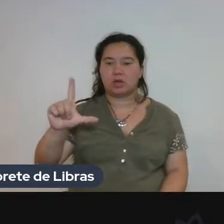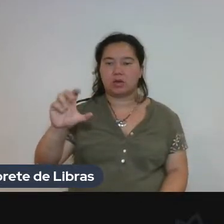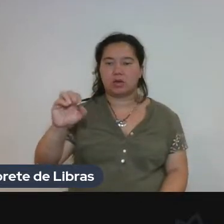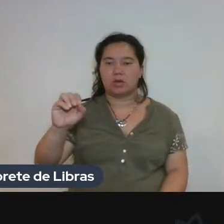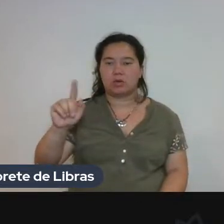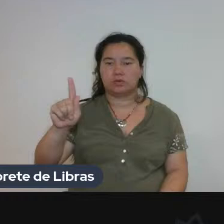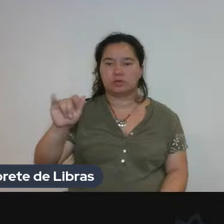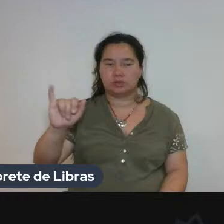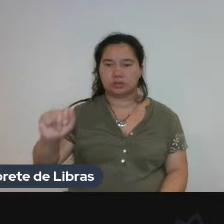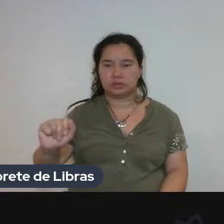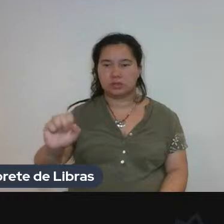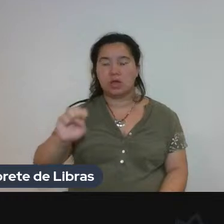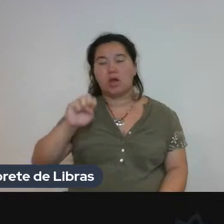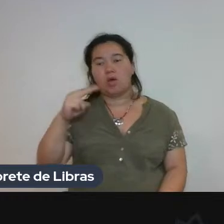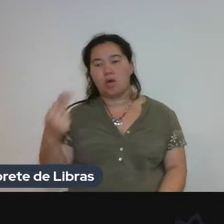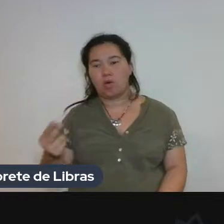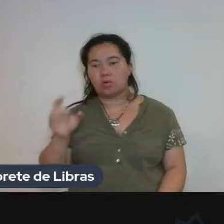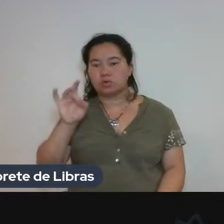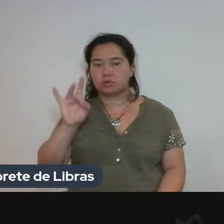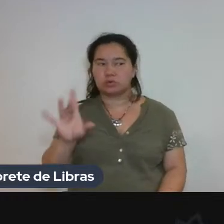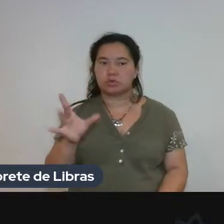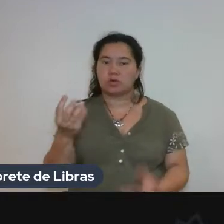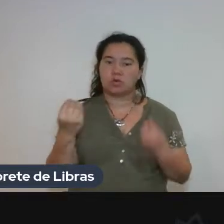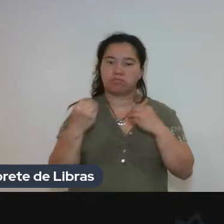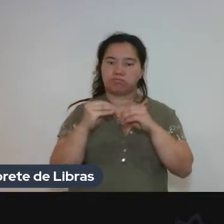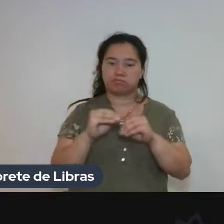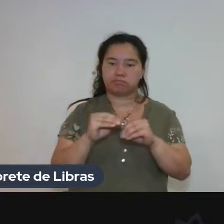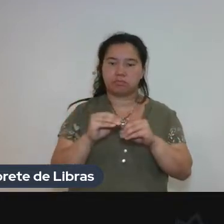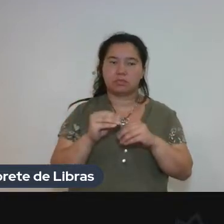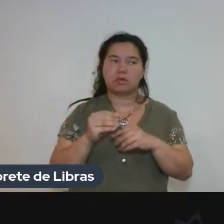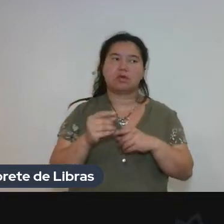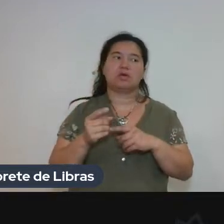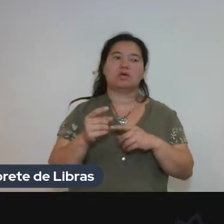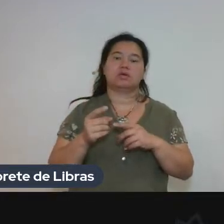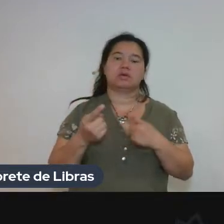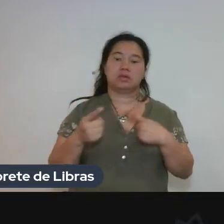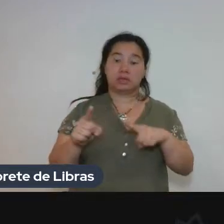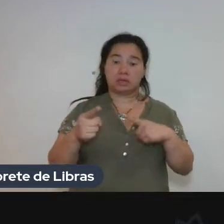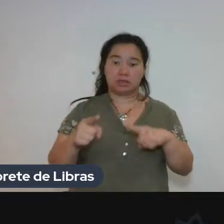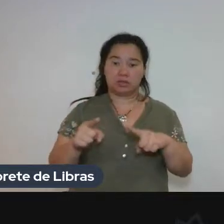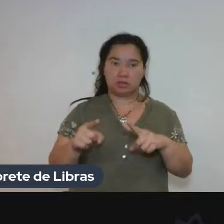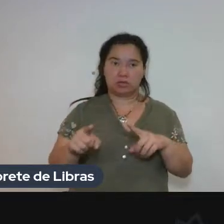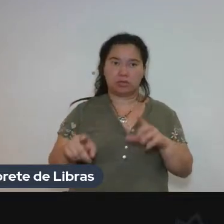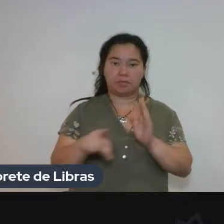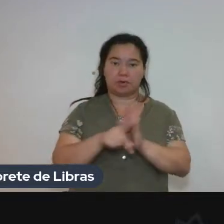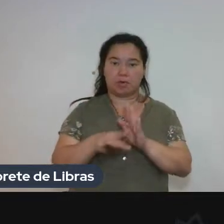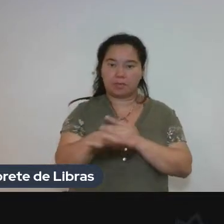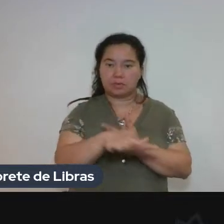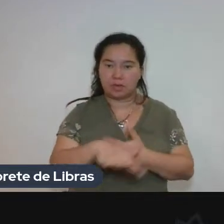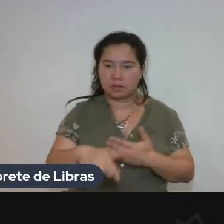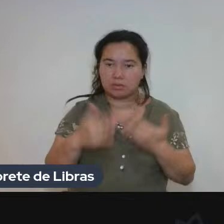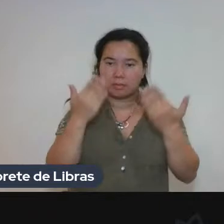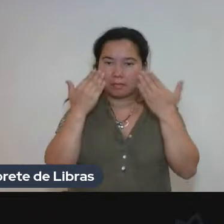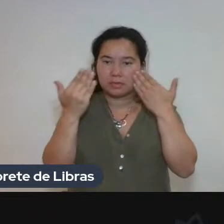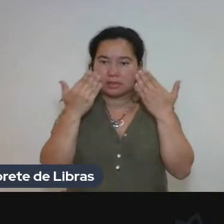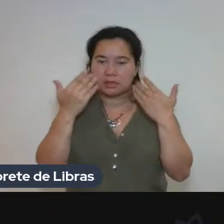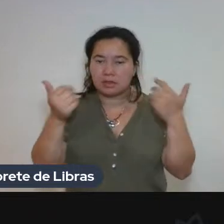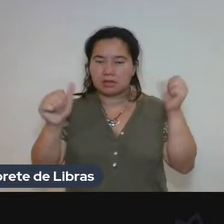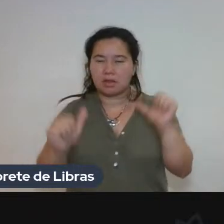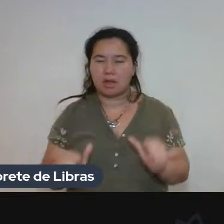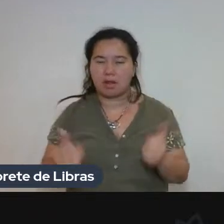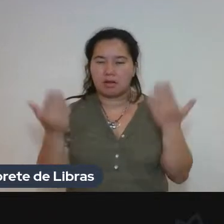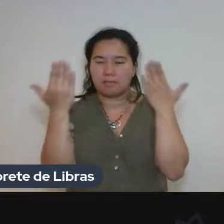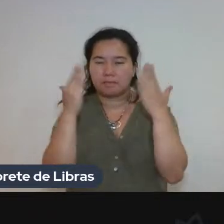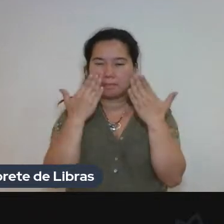de cunho crítico dentro da psicanálise. E aí, tendo esses dois perfis